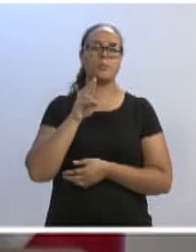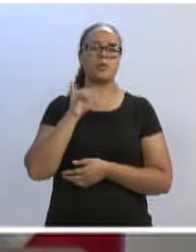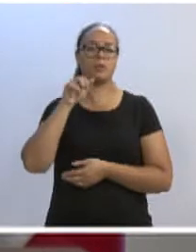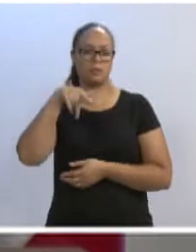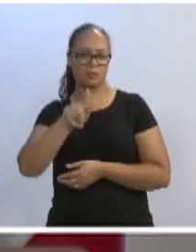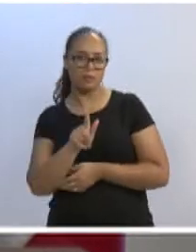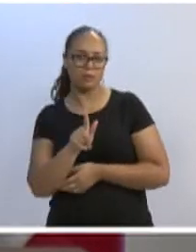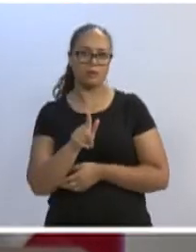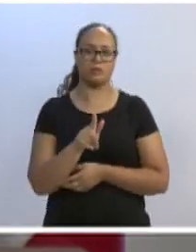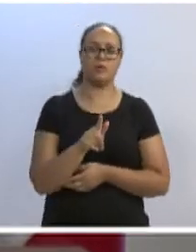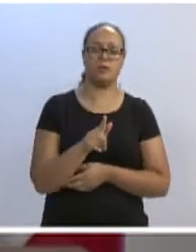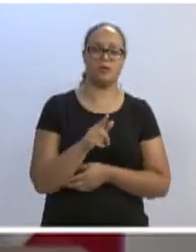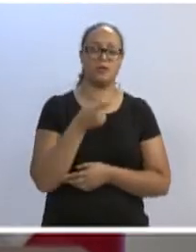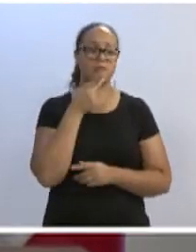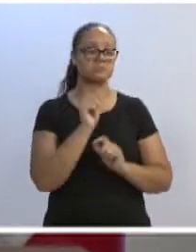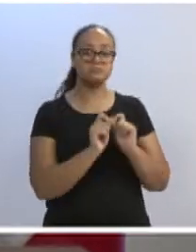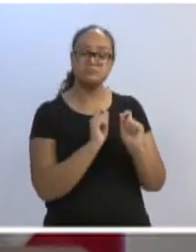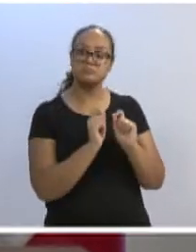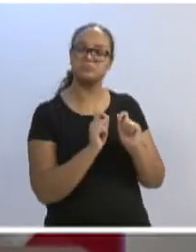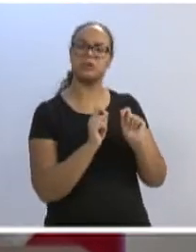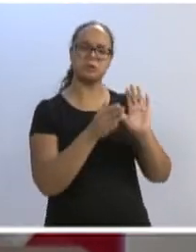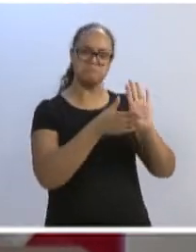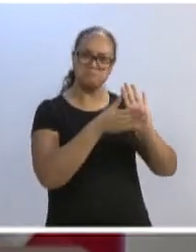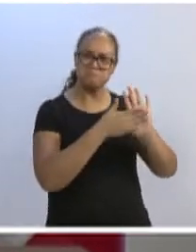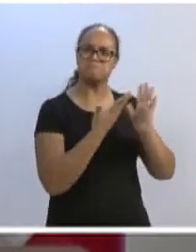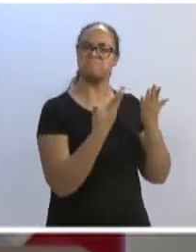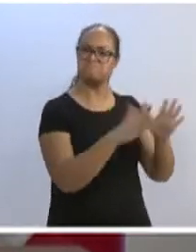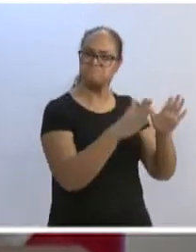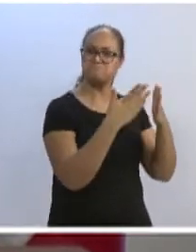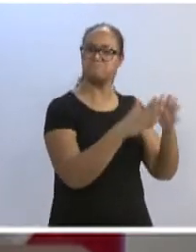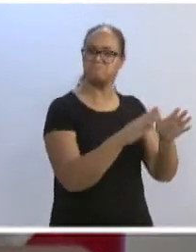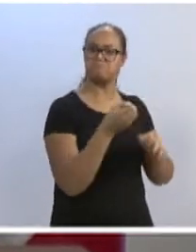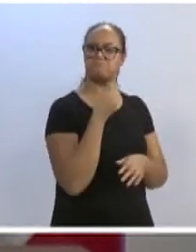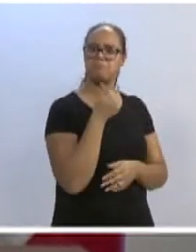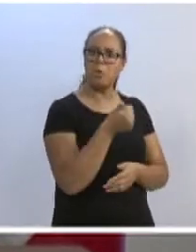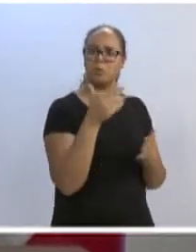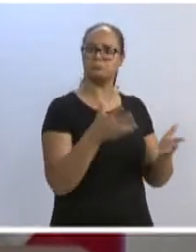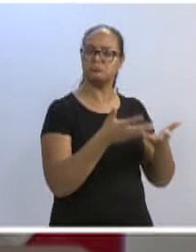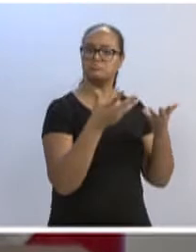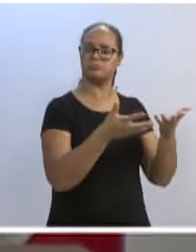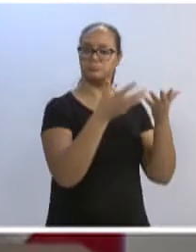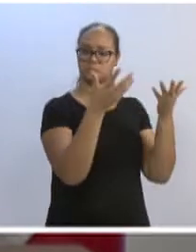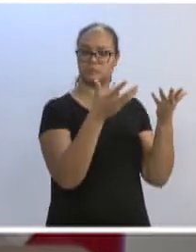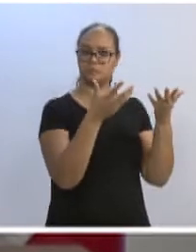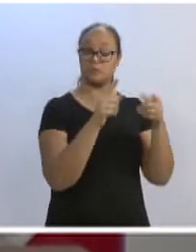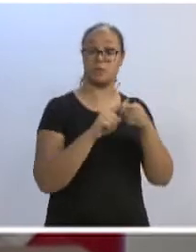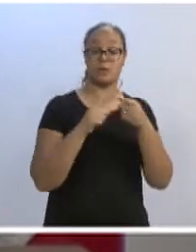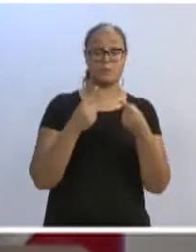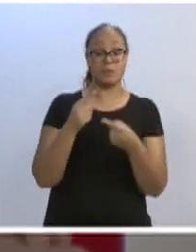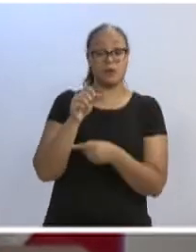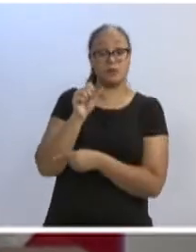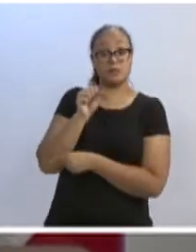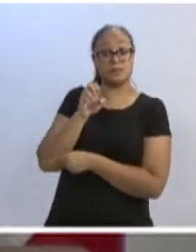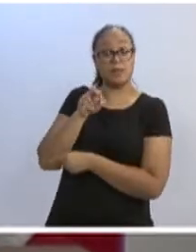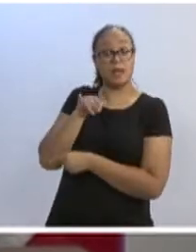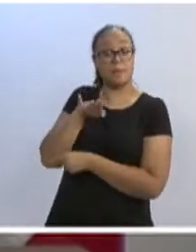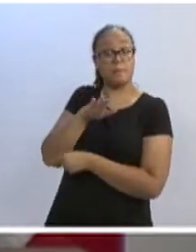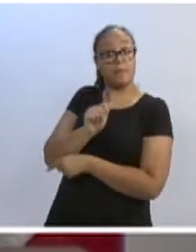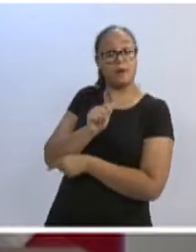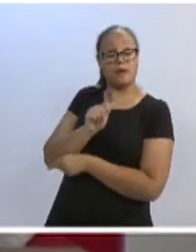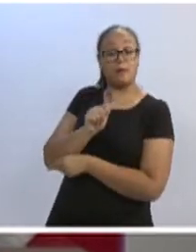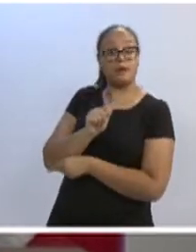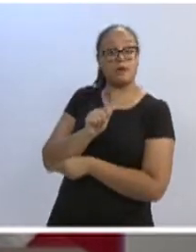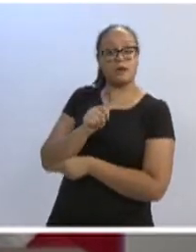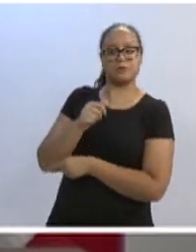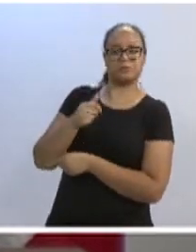e louvava a iniciativa parlamentar. Na Casa Civil, Nelson Serpa era mais comedido. Dizia que nem sempre a